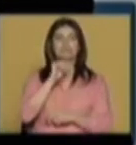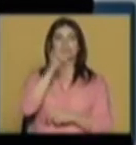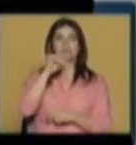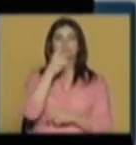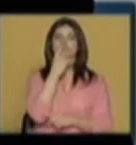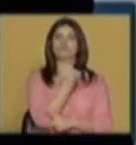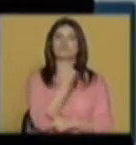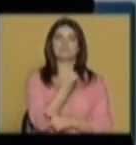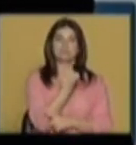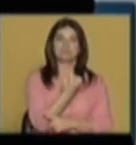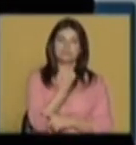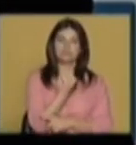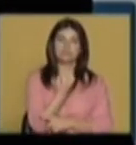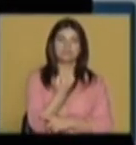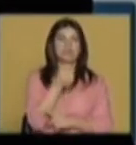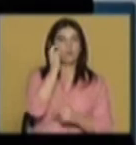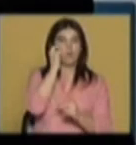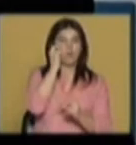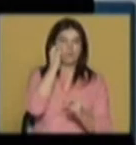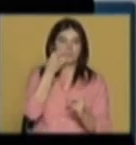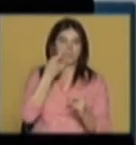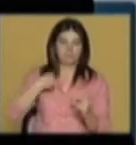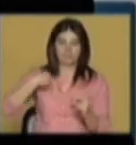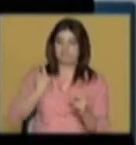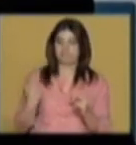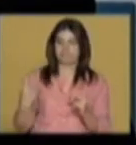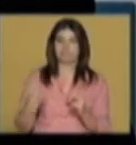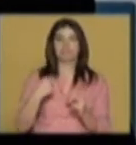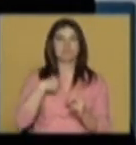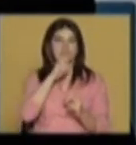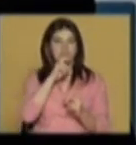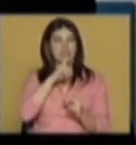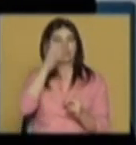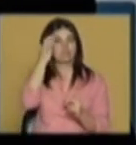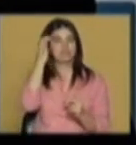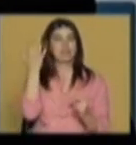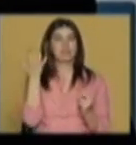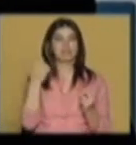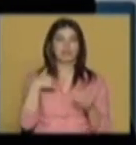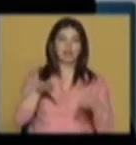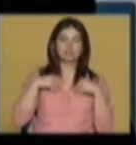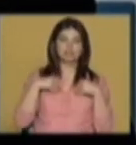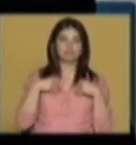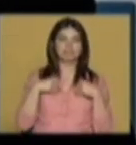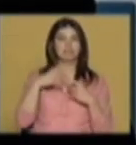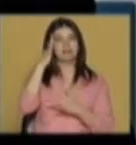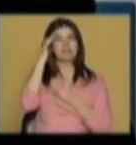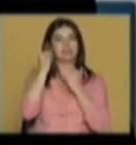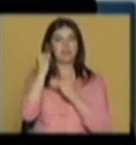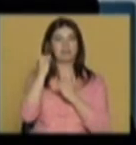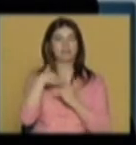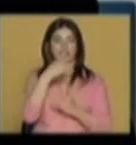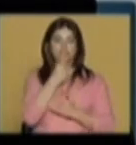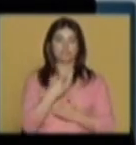solitário, seja ele o homem comum que está mais capaz de assumir hoje esse papel criativo junto às novas